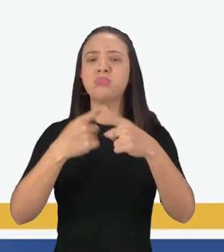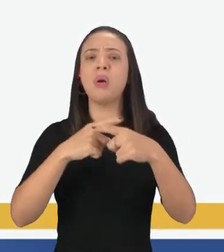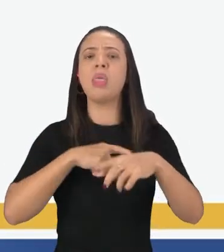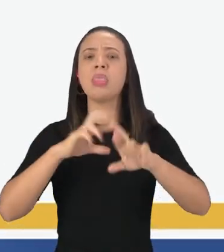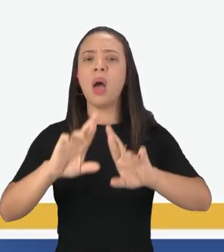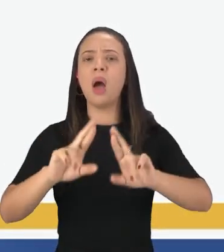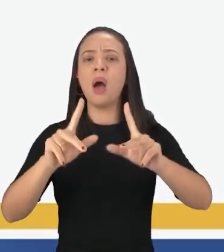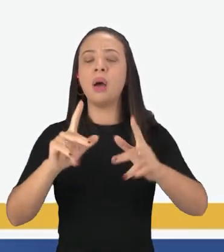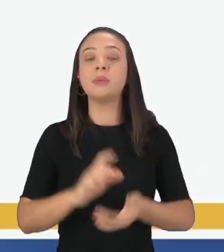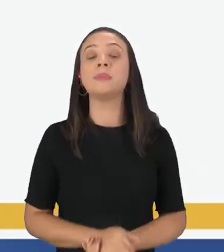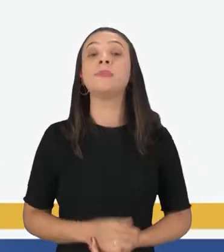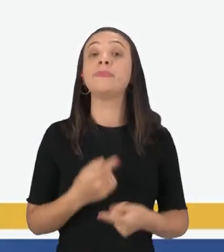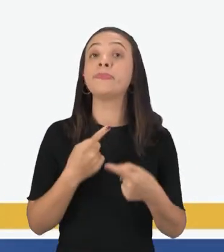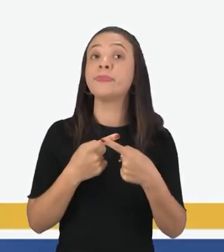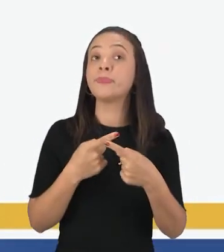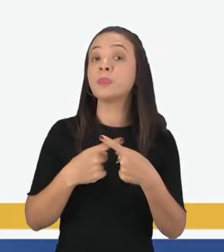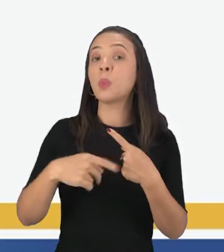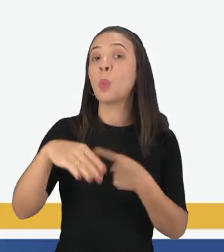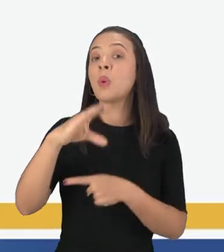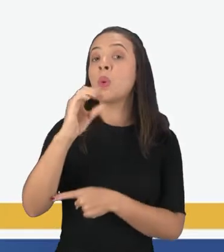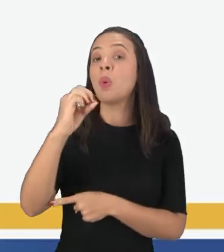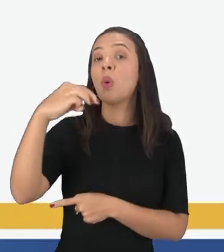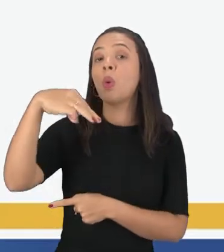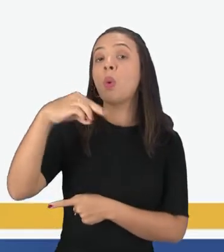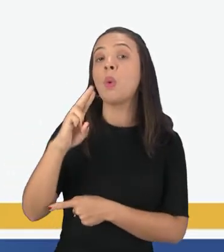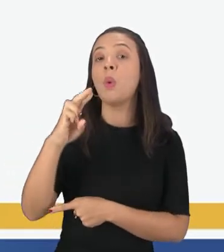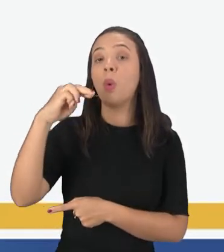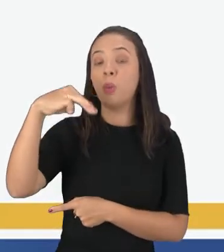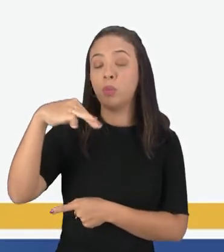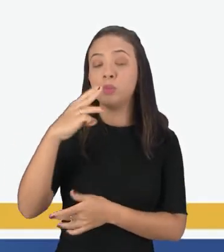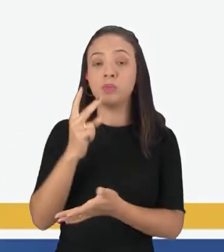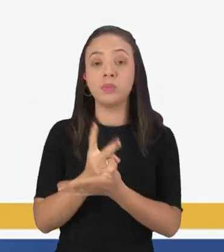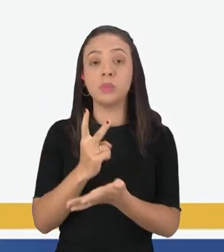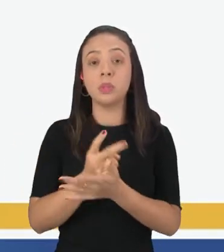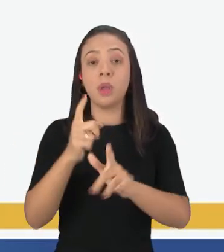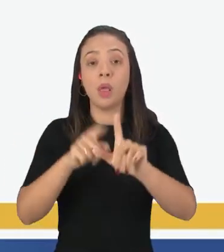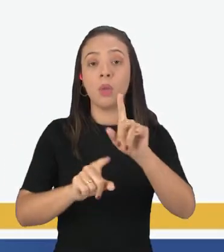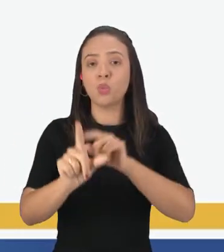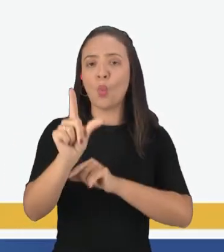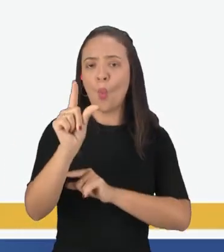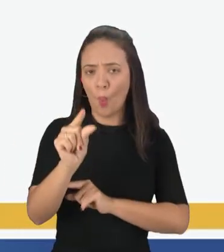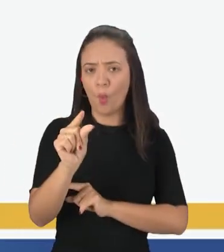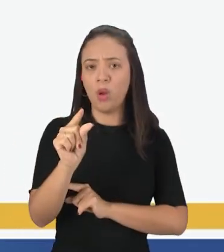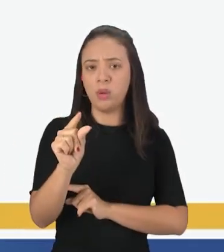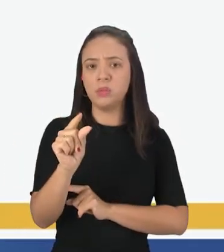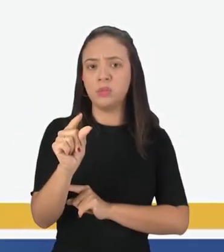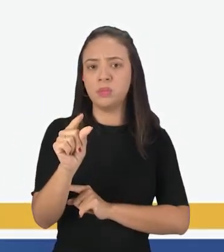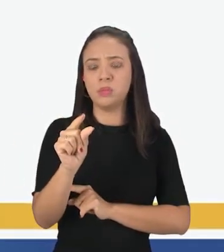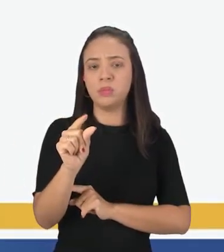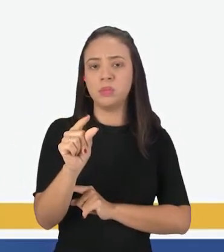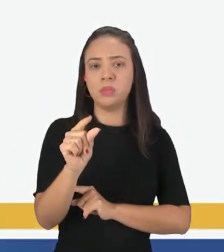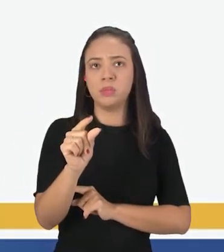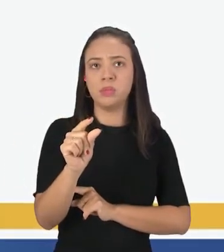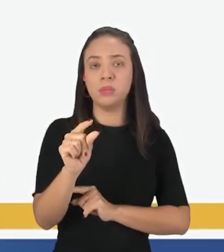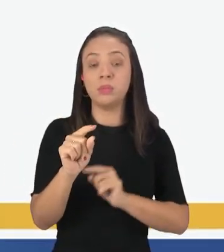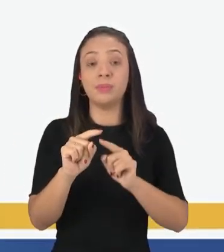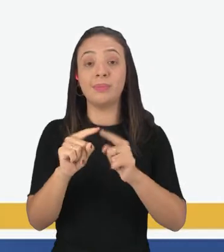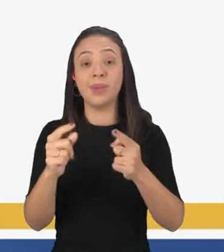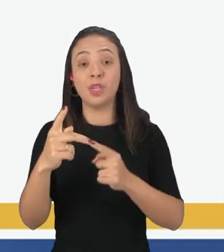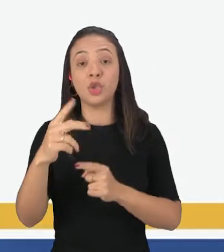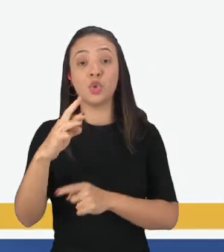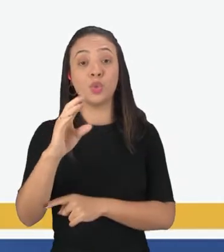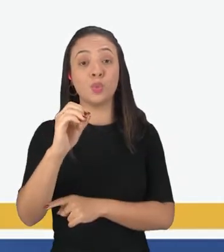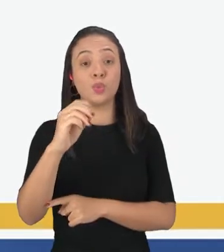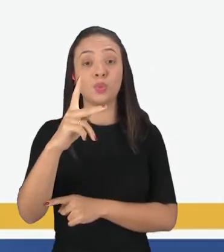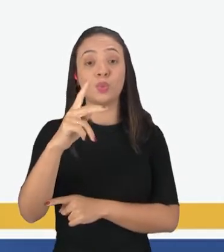diferença? Porque, como eu falei, o comum é com letra minúscula. Ok? A não ser que ele inicie frase. E o próprio